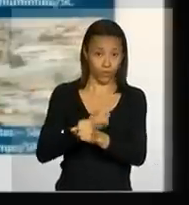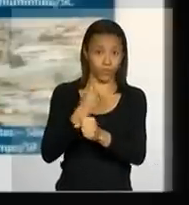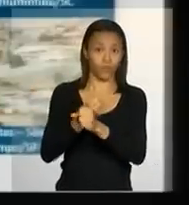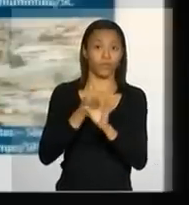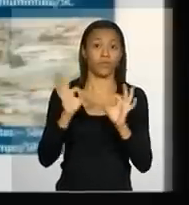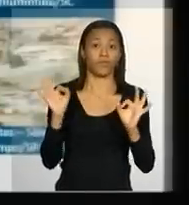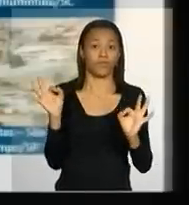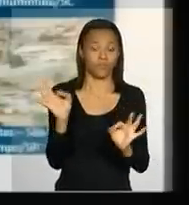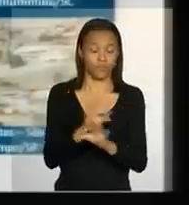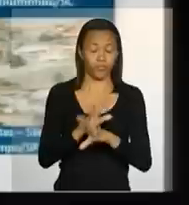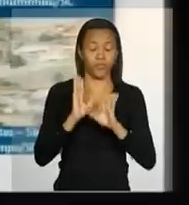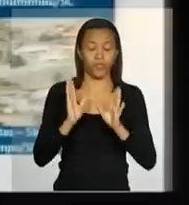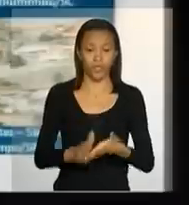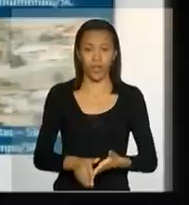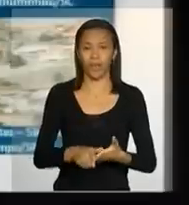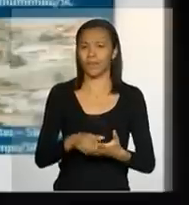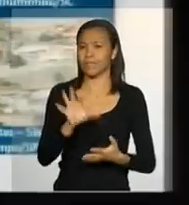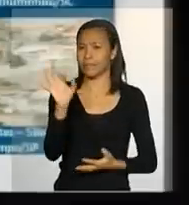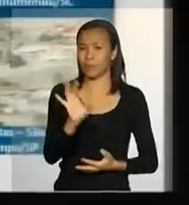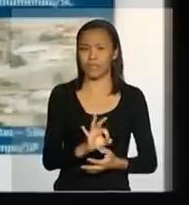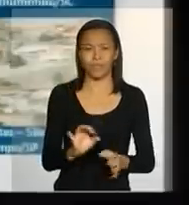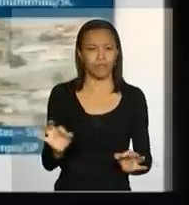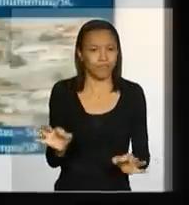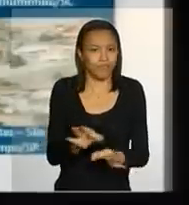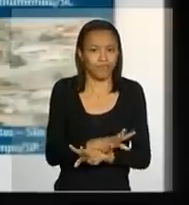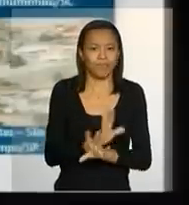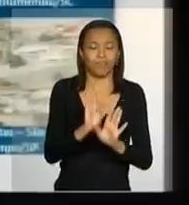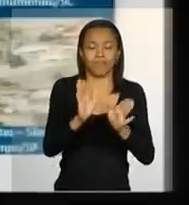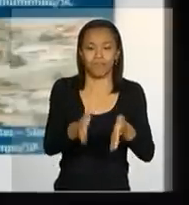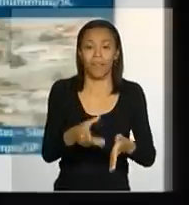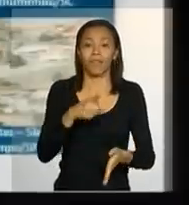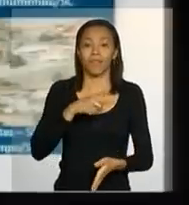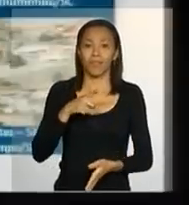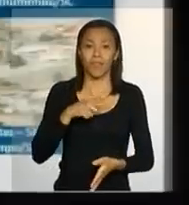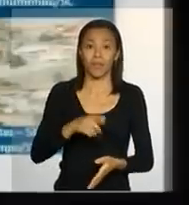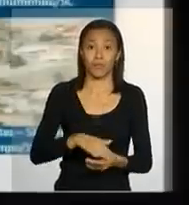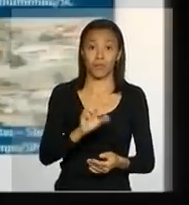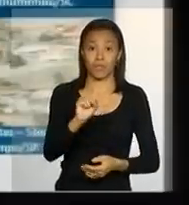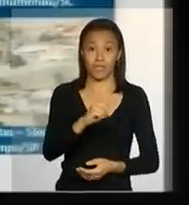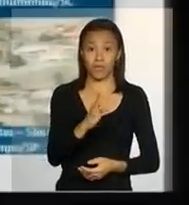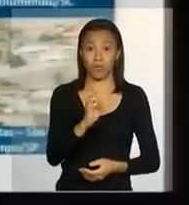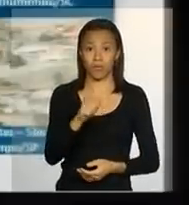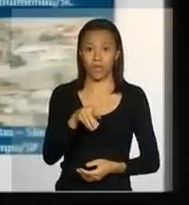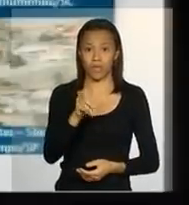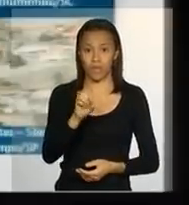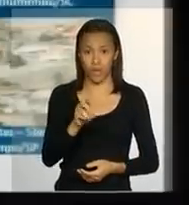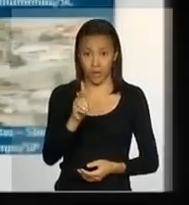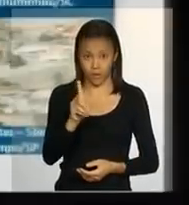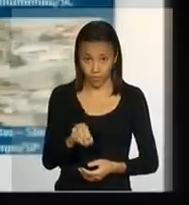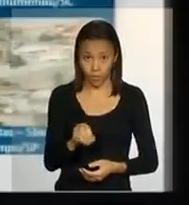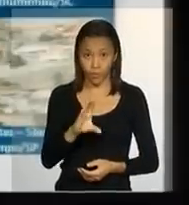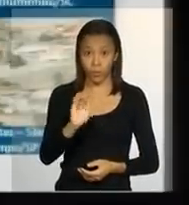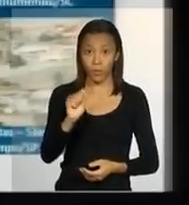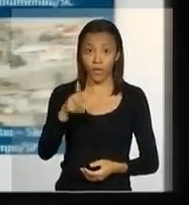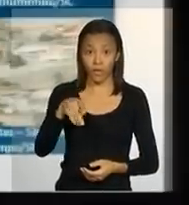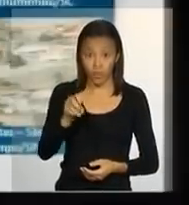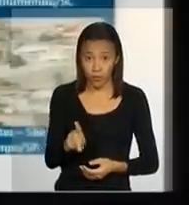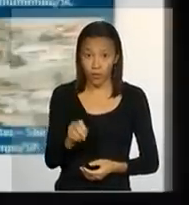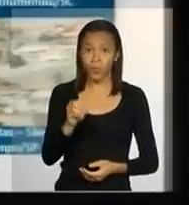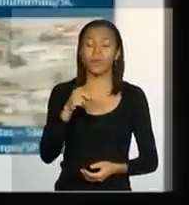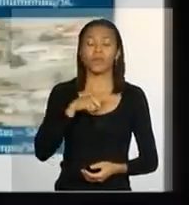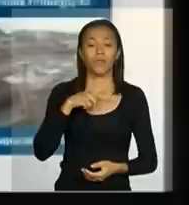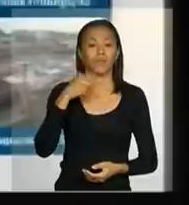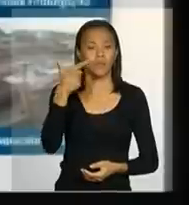obra que está 100% realizada. Temos aqui em São Bernardo do Campo também outra intervenção de